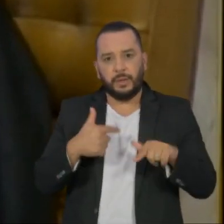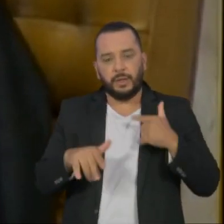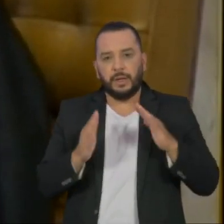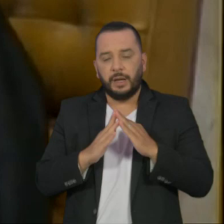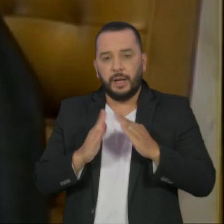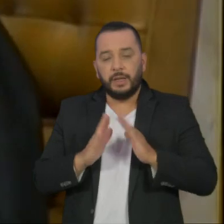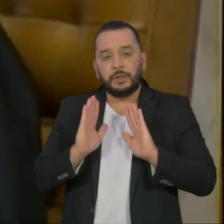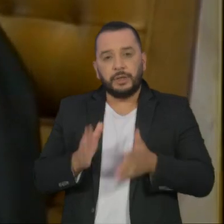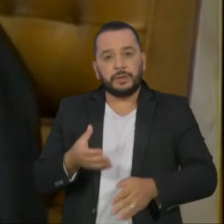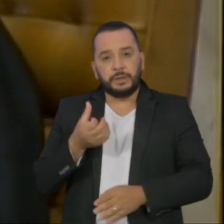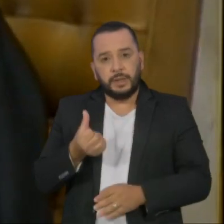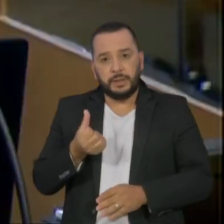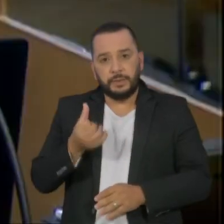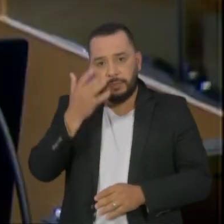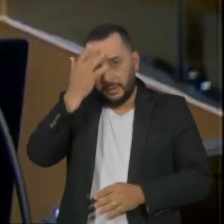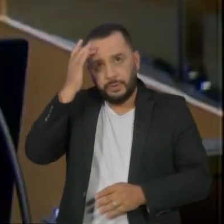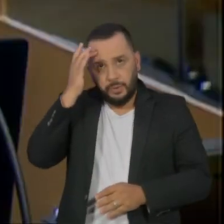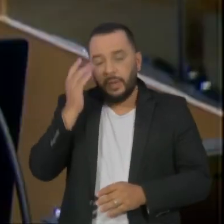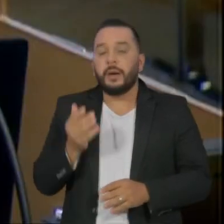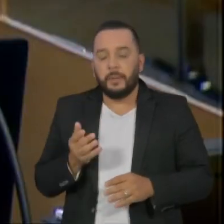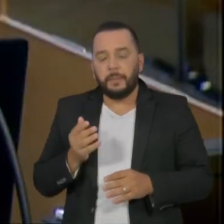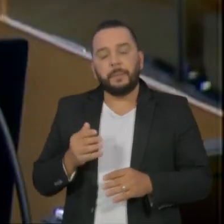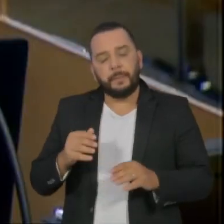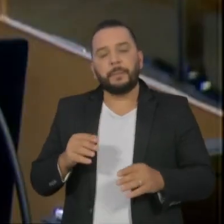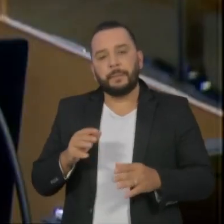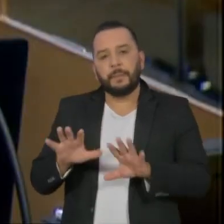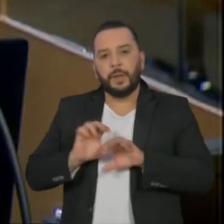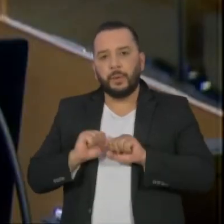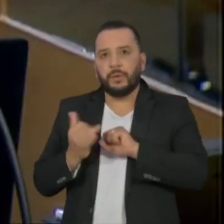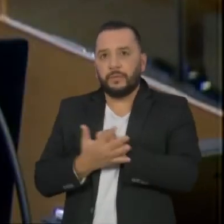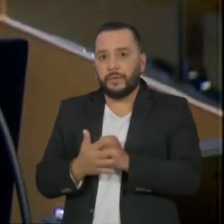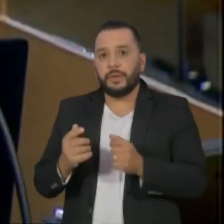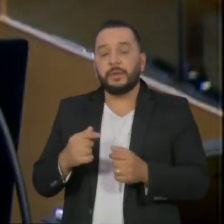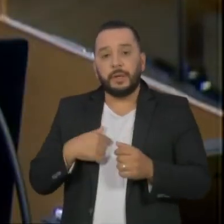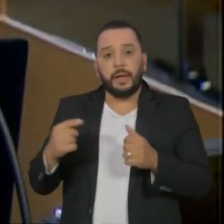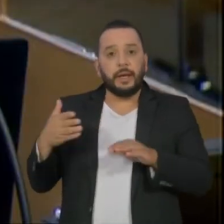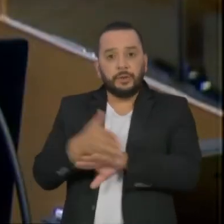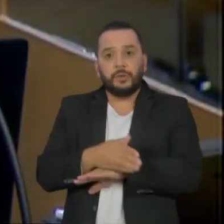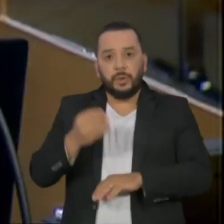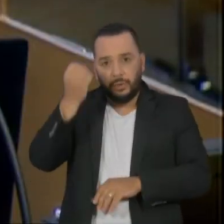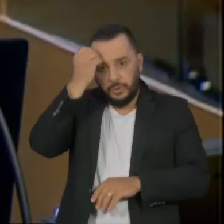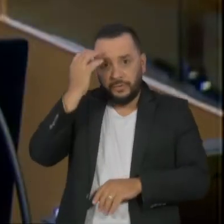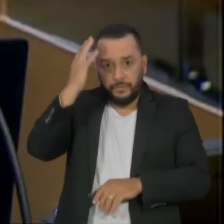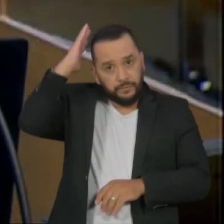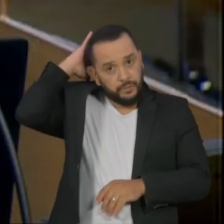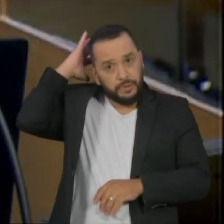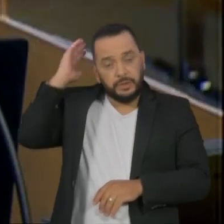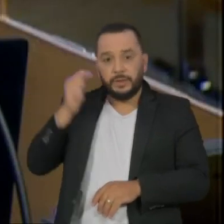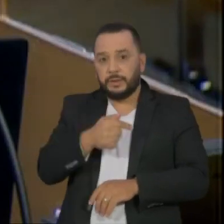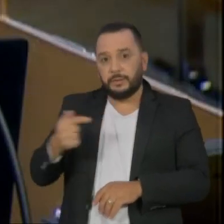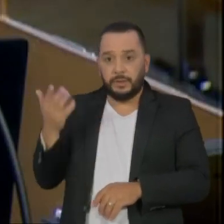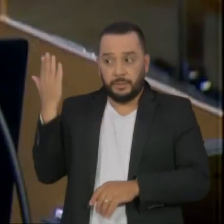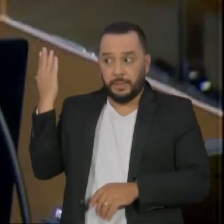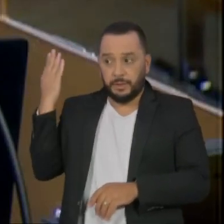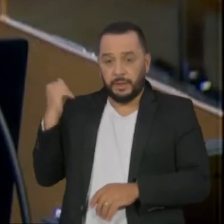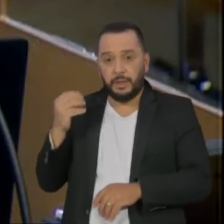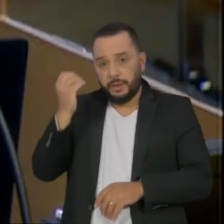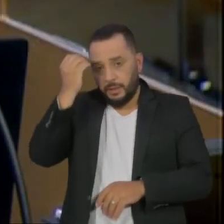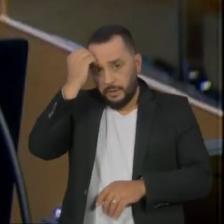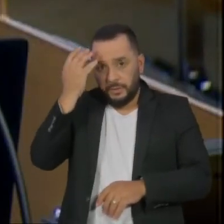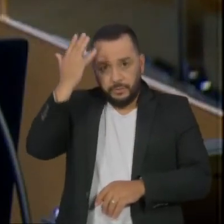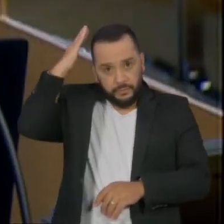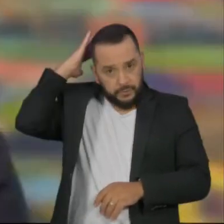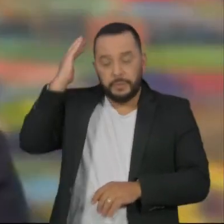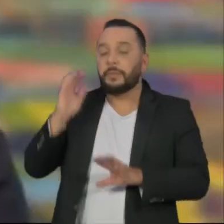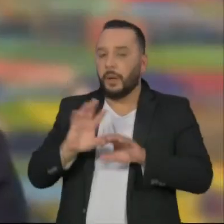sexta pessoa a contrair o coronavírus depois da posse de Luiz Fux na presidência do Supremo Tribunal Federal na semana passada. Fux está